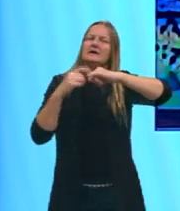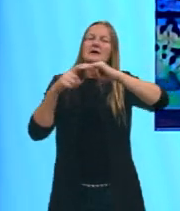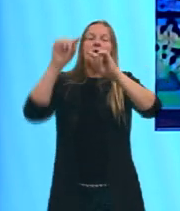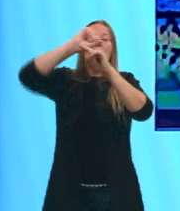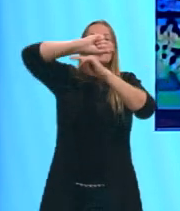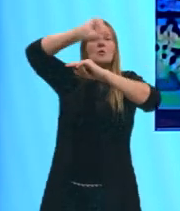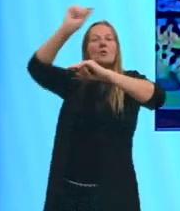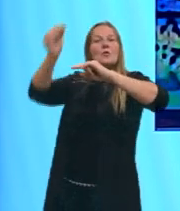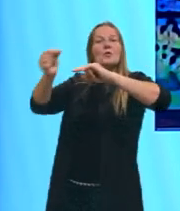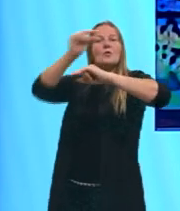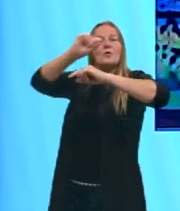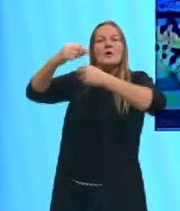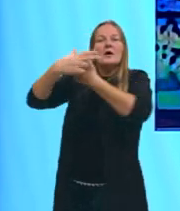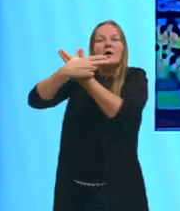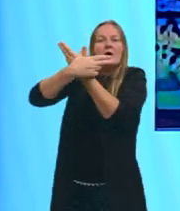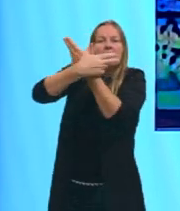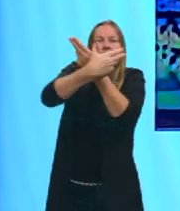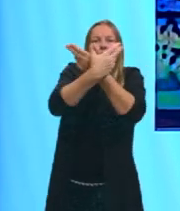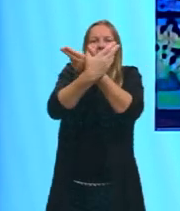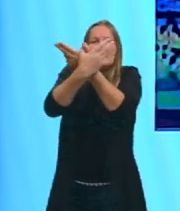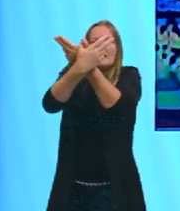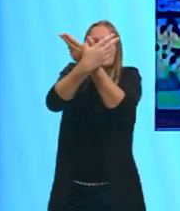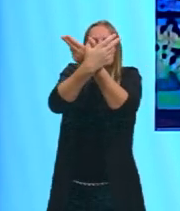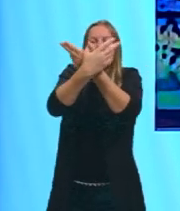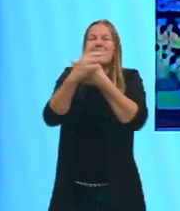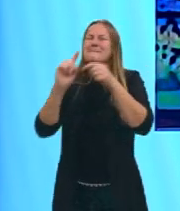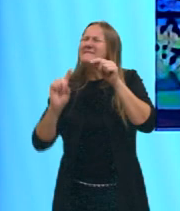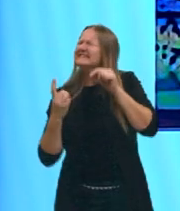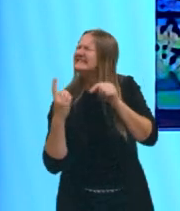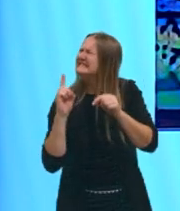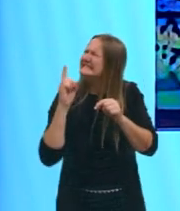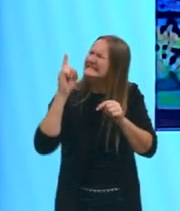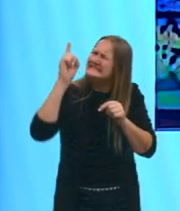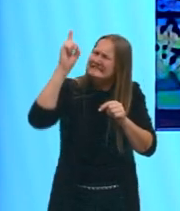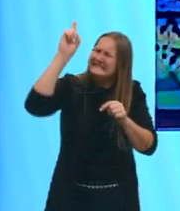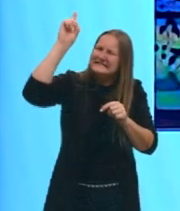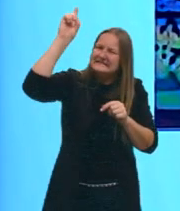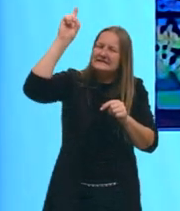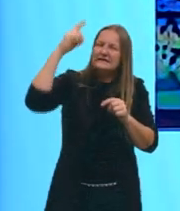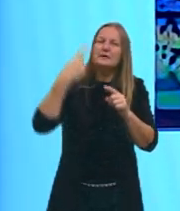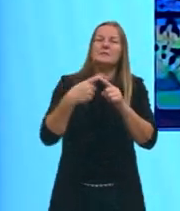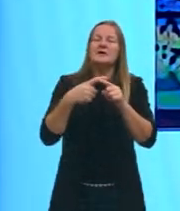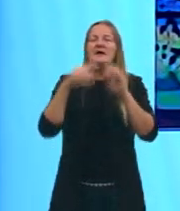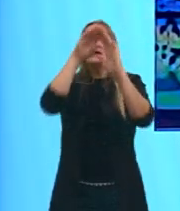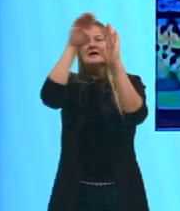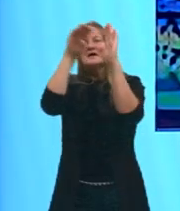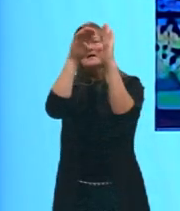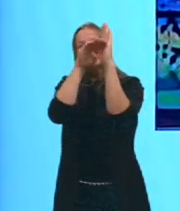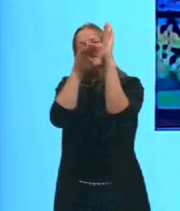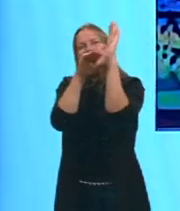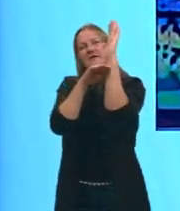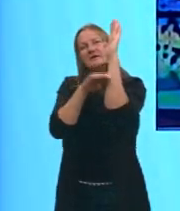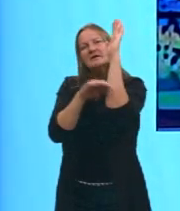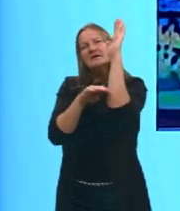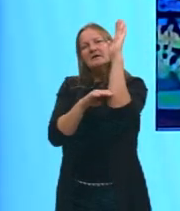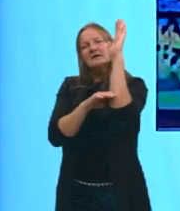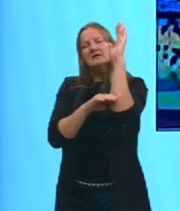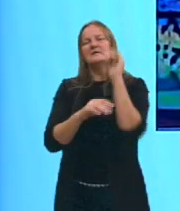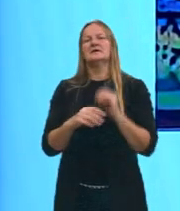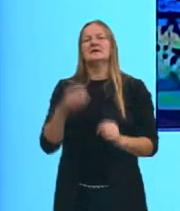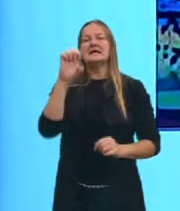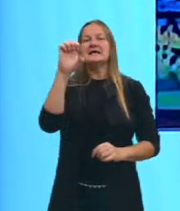Terra nós temos os satélites. Observe uma coisa, gurizada, aquilo que a gente falou, ó, a escala, né, quanto mais